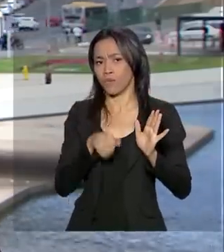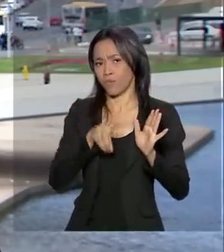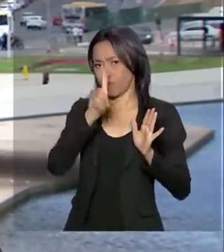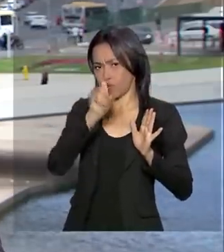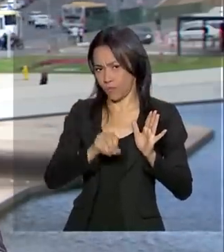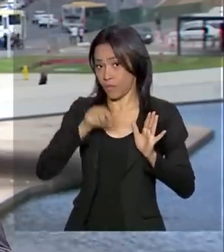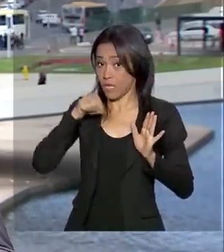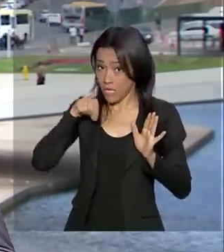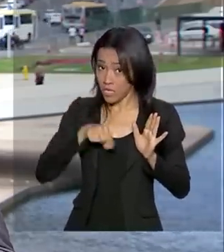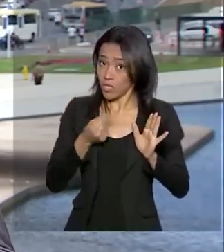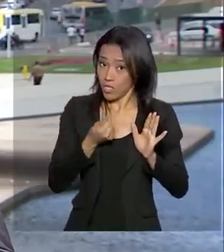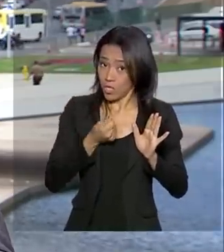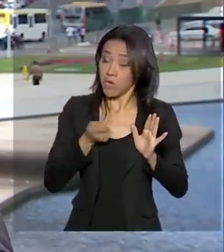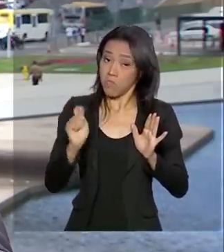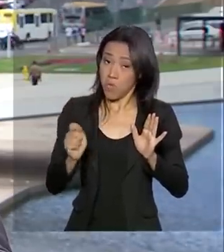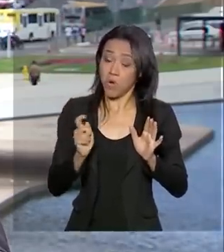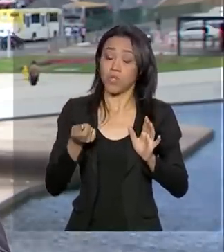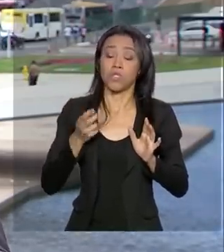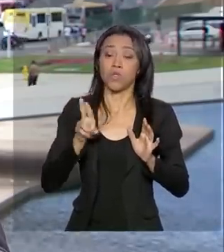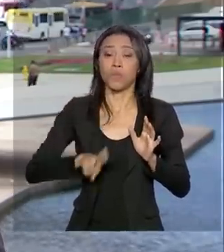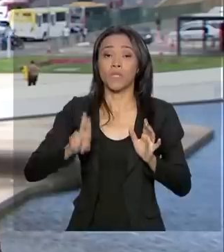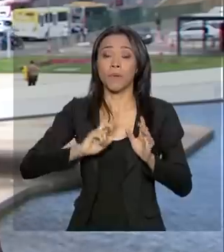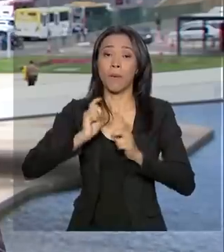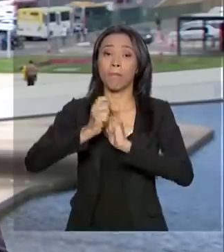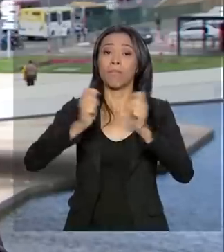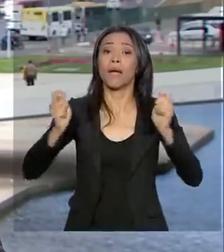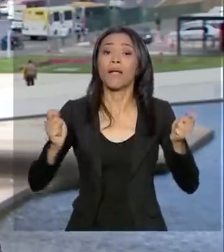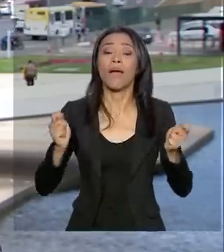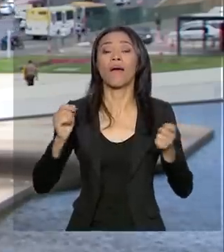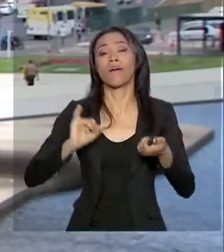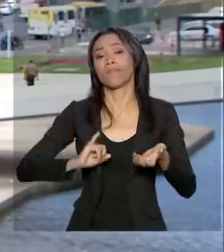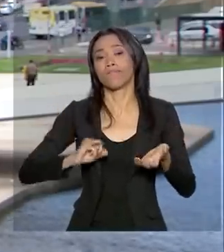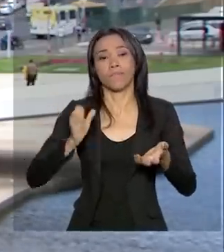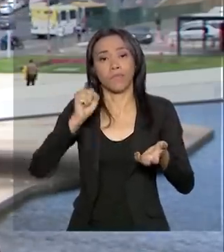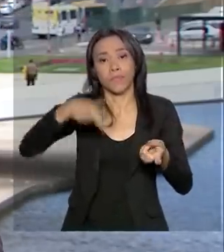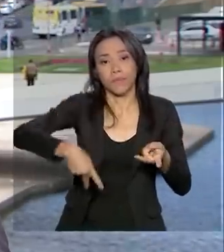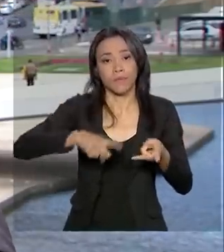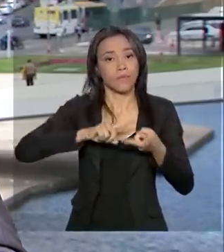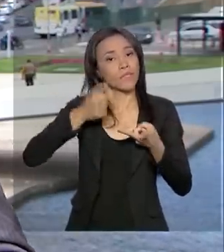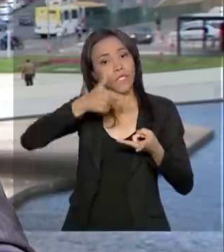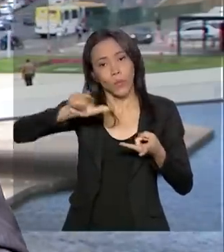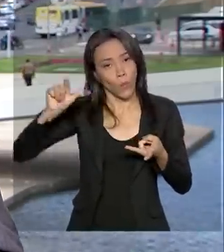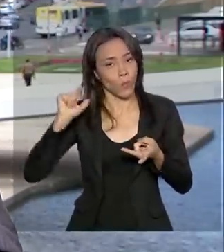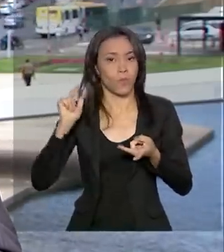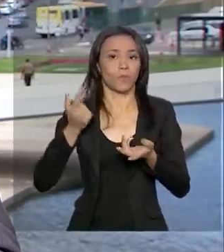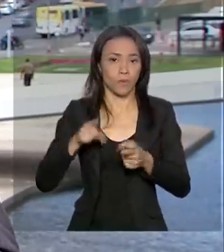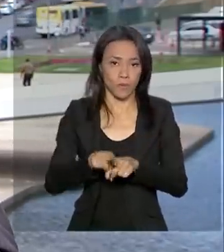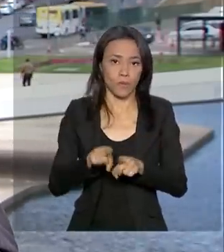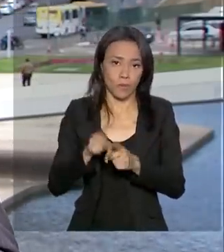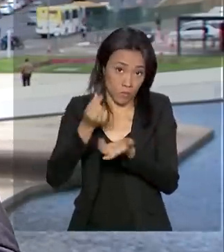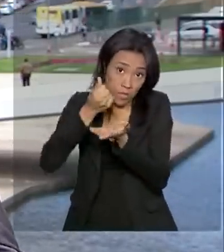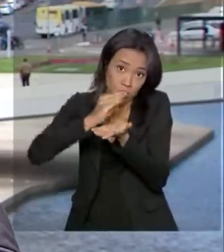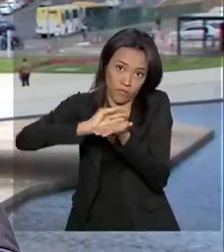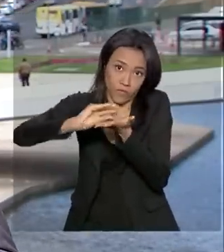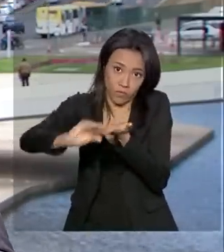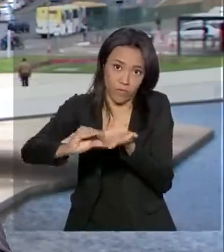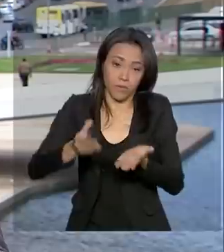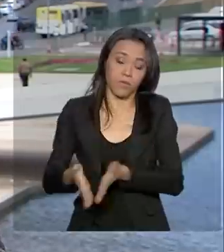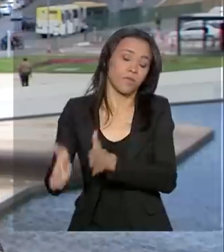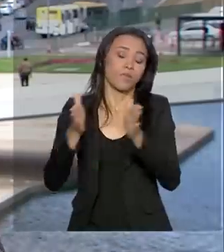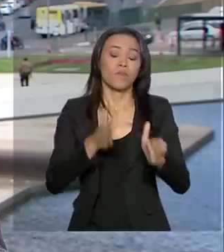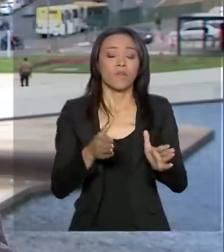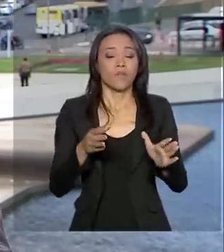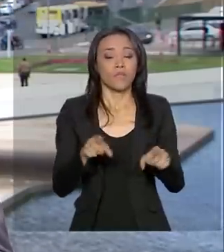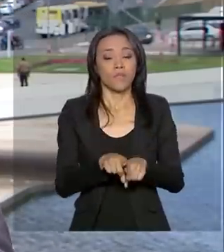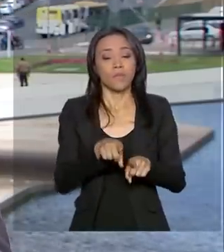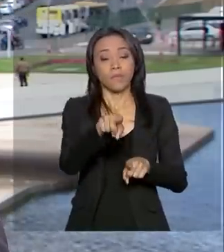ser utilizado para o pagamento de despesas previdenciárias e também para investimentos. Agora, outro destaque também, Renata, só que